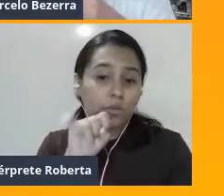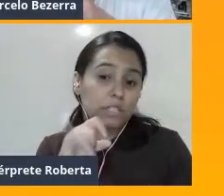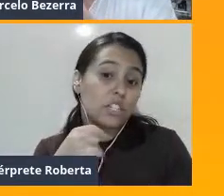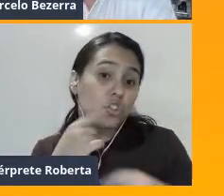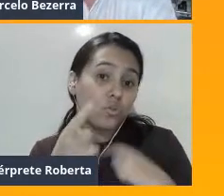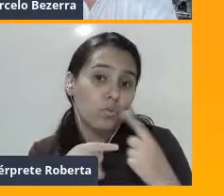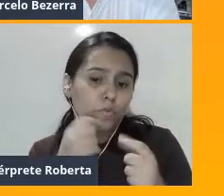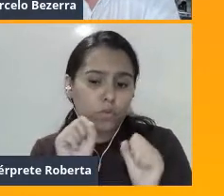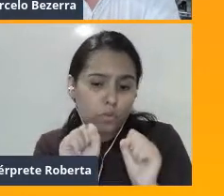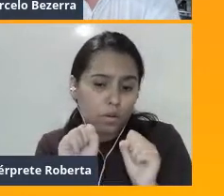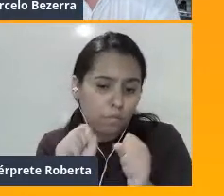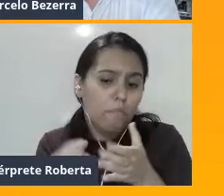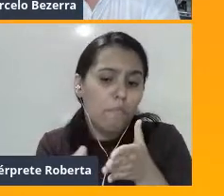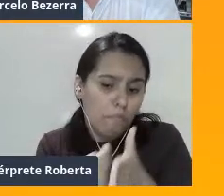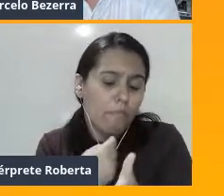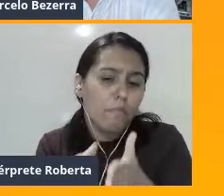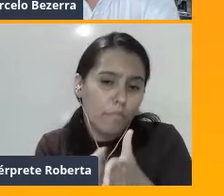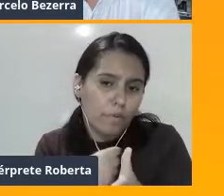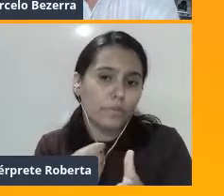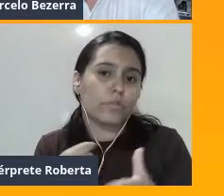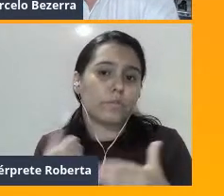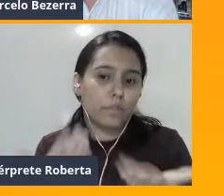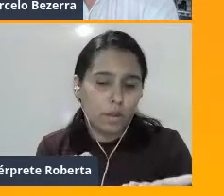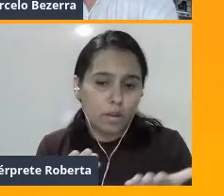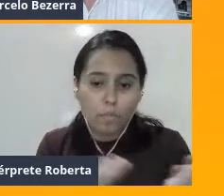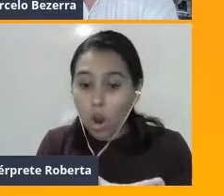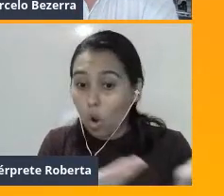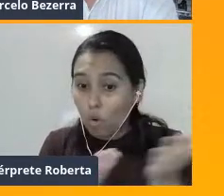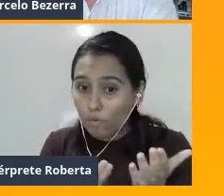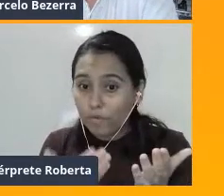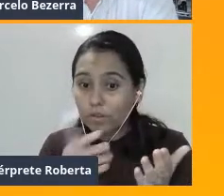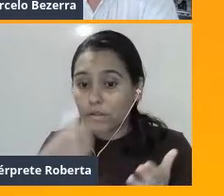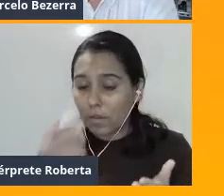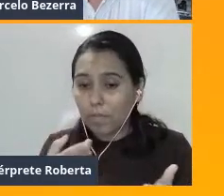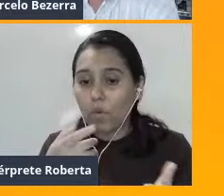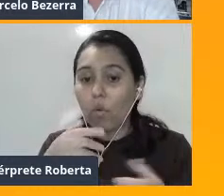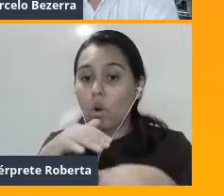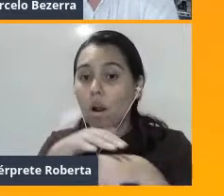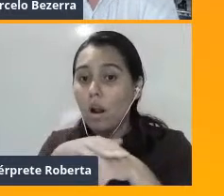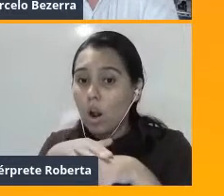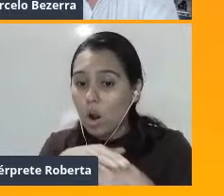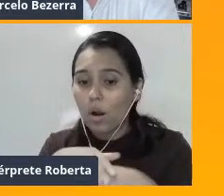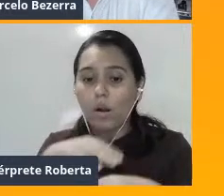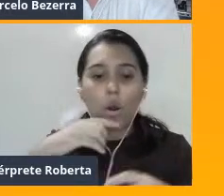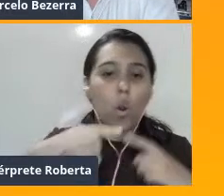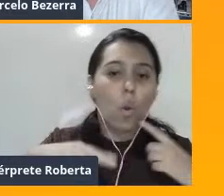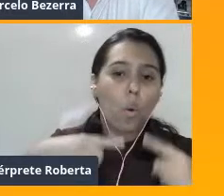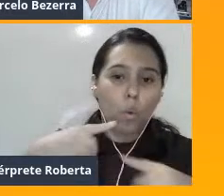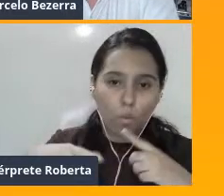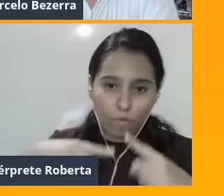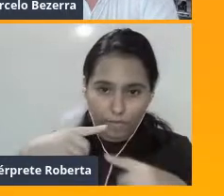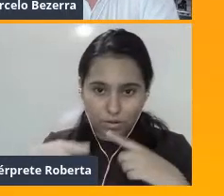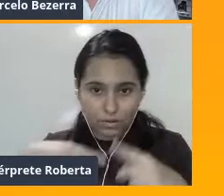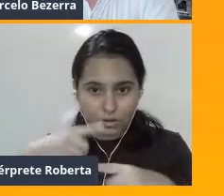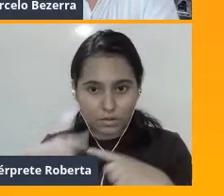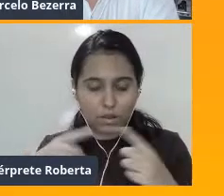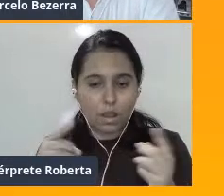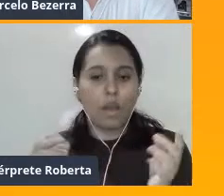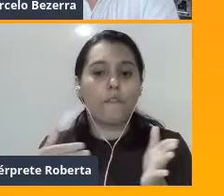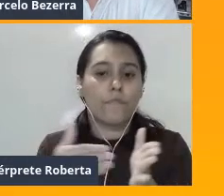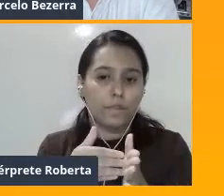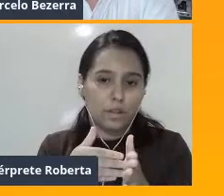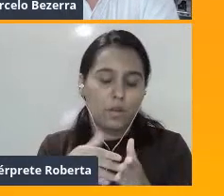fica o convite para que a gente dialogue depois dessa apresentação ou também que, posteriormente,